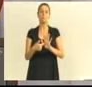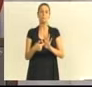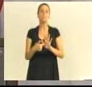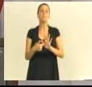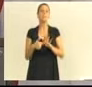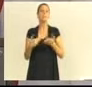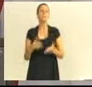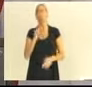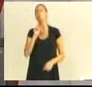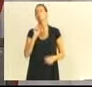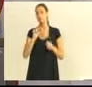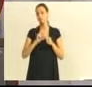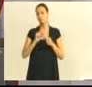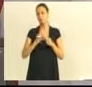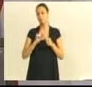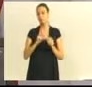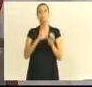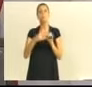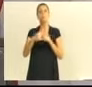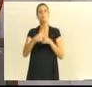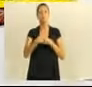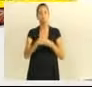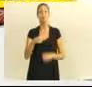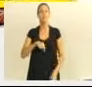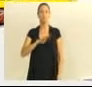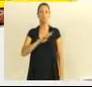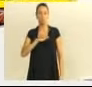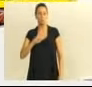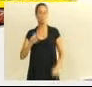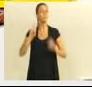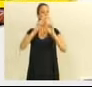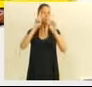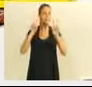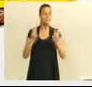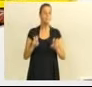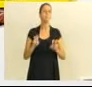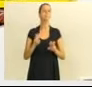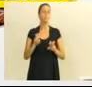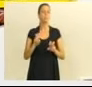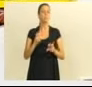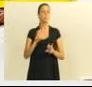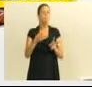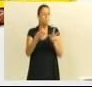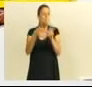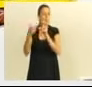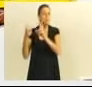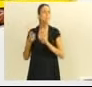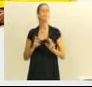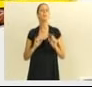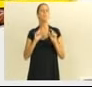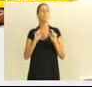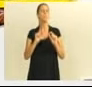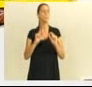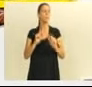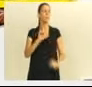feito com a cidade de Blumenau, nessas questões que são flagrantes, exatamente essas